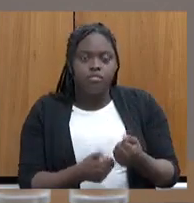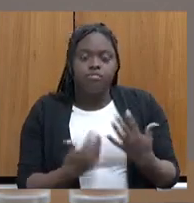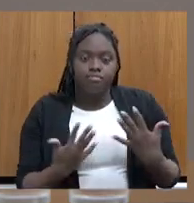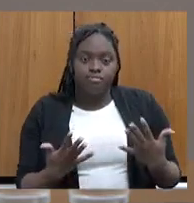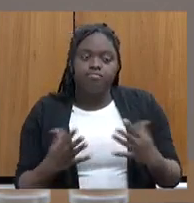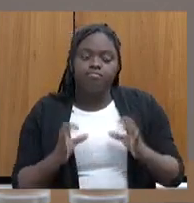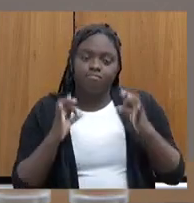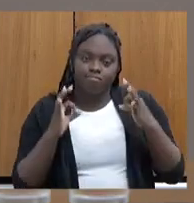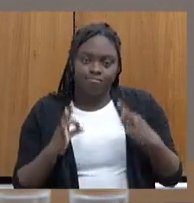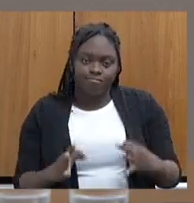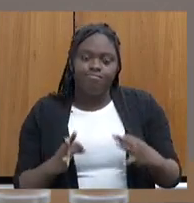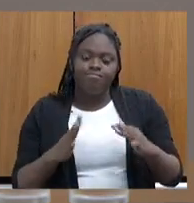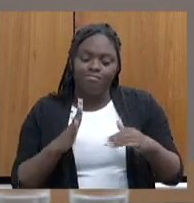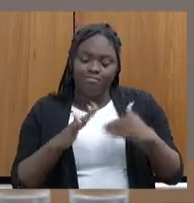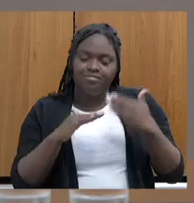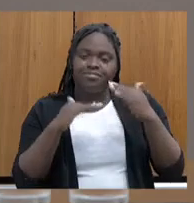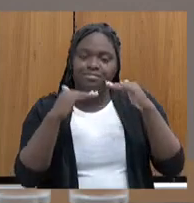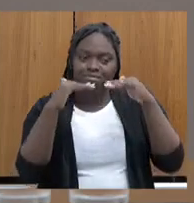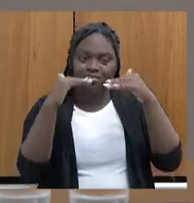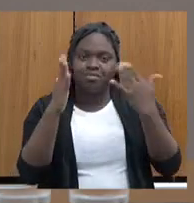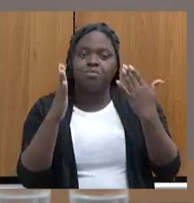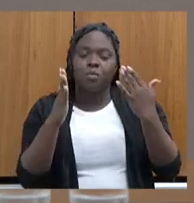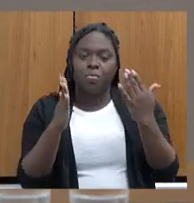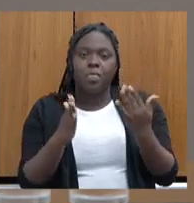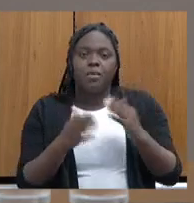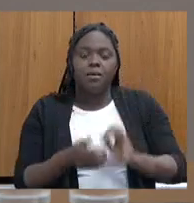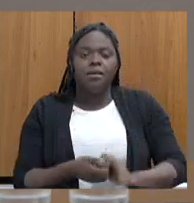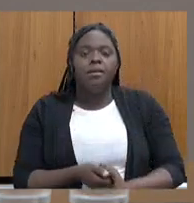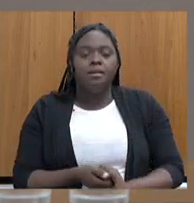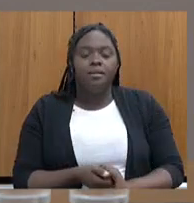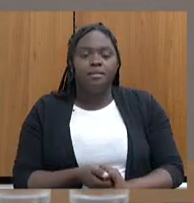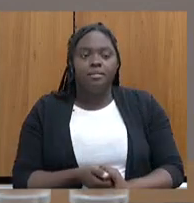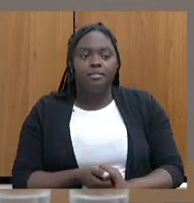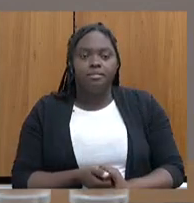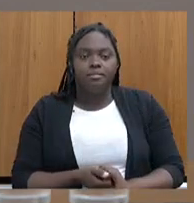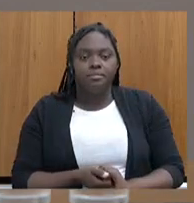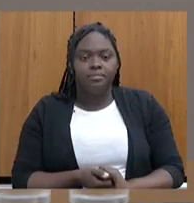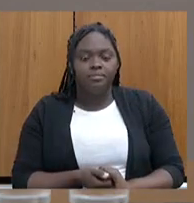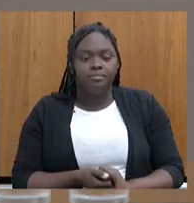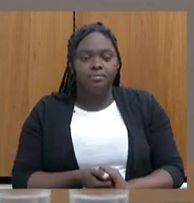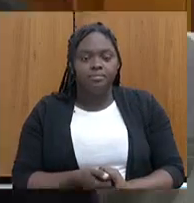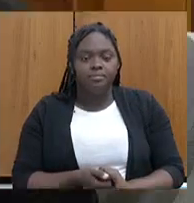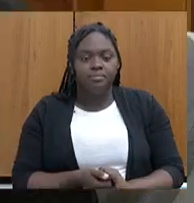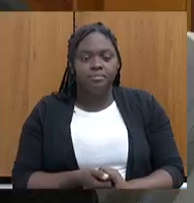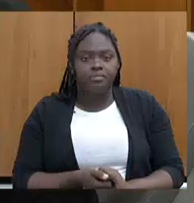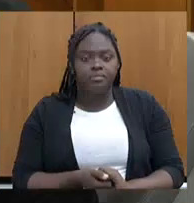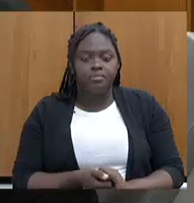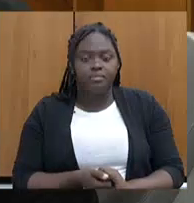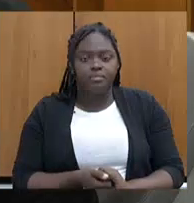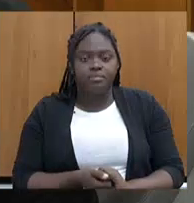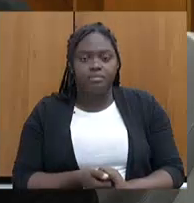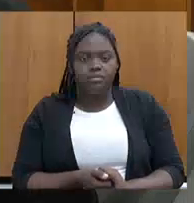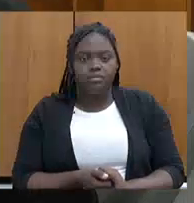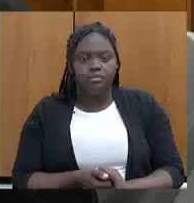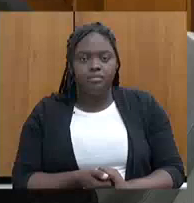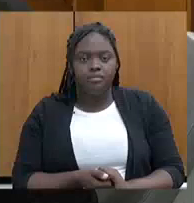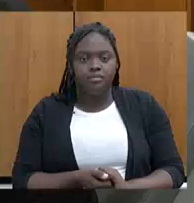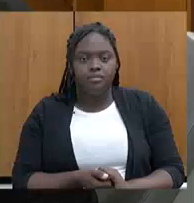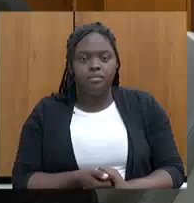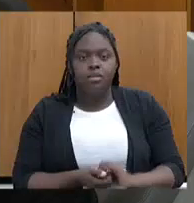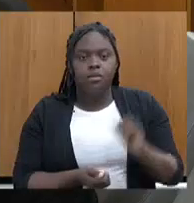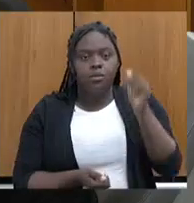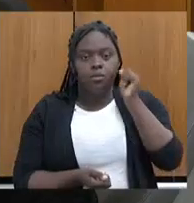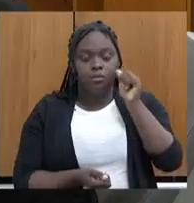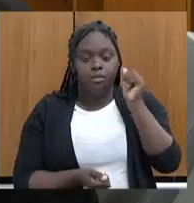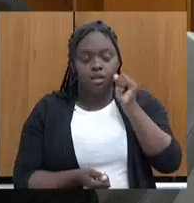dado muito certo e aumentou muito a capilaridade do CERNA. Por favor. Mulheres no esporte.